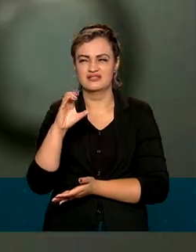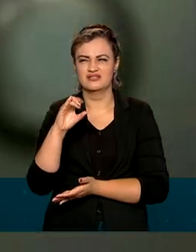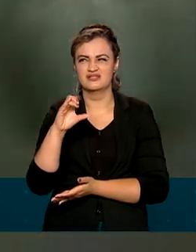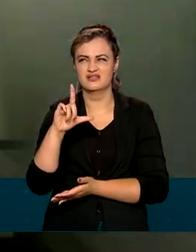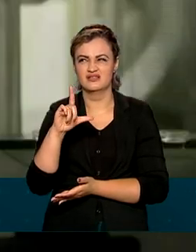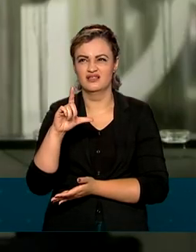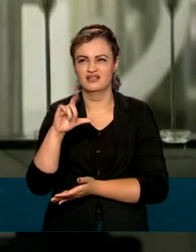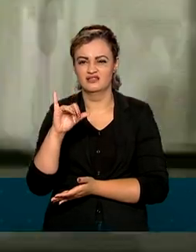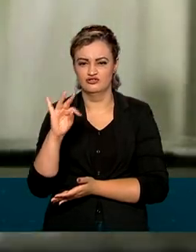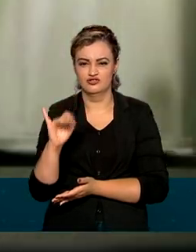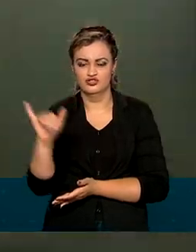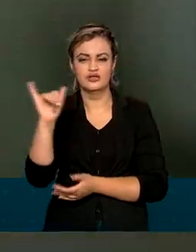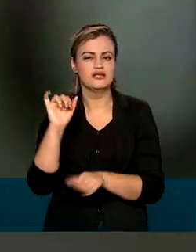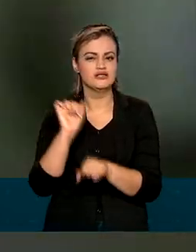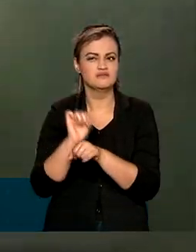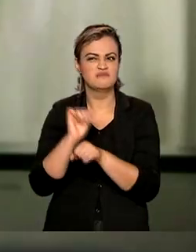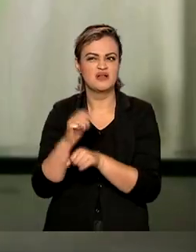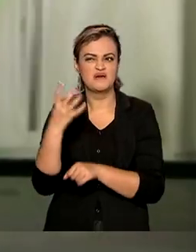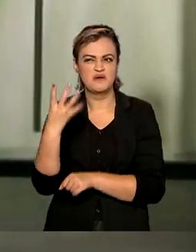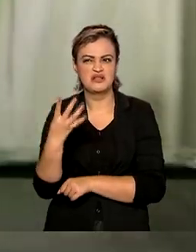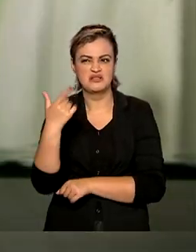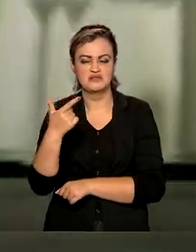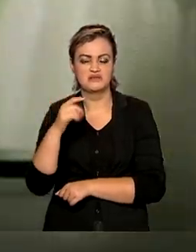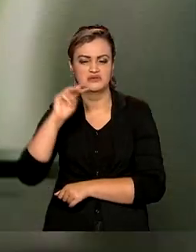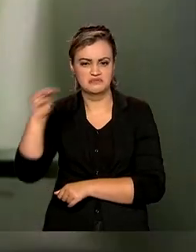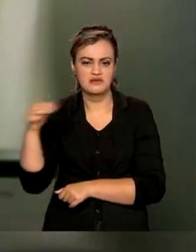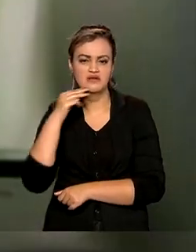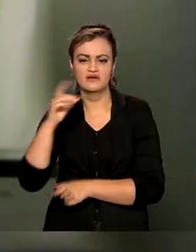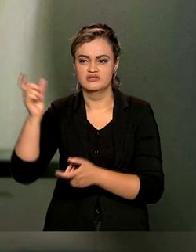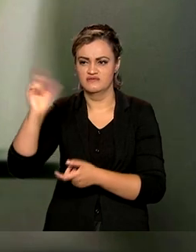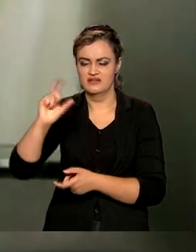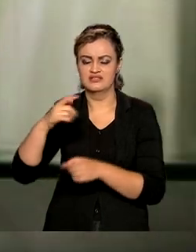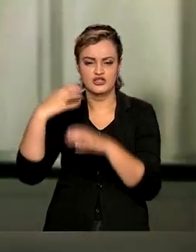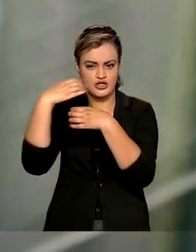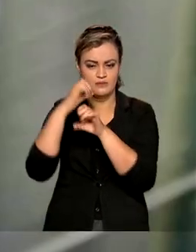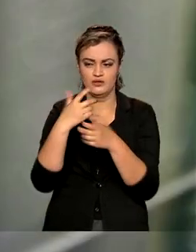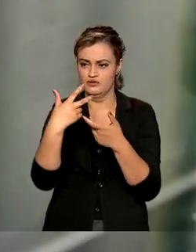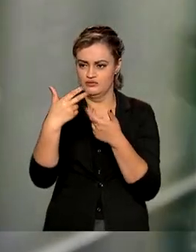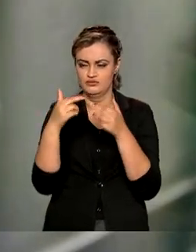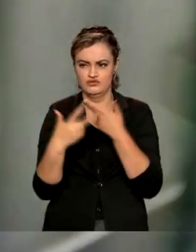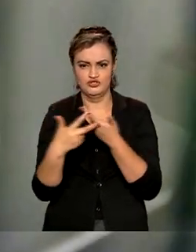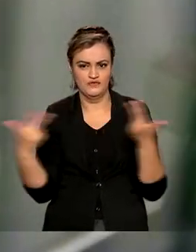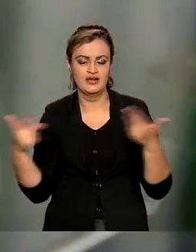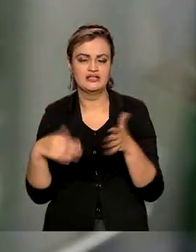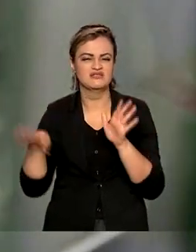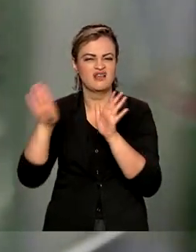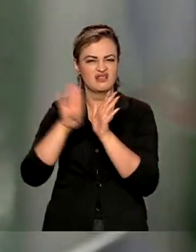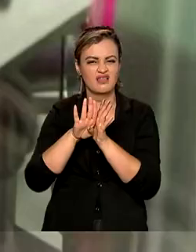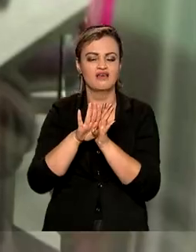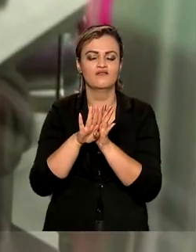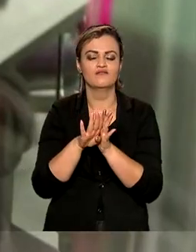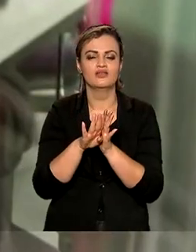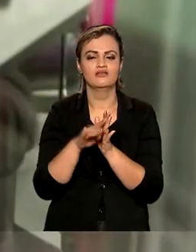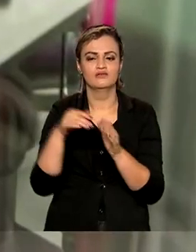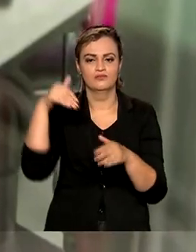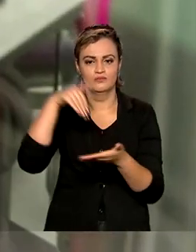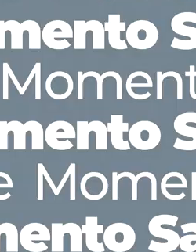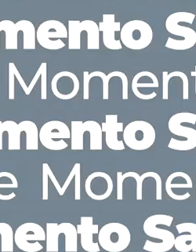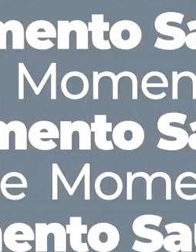milhões e 500 mil vacinas de diferentes laboratórios até o fim de 2021.